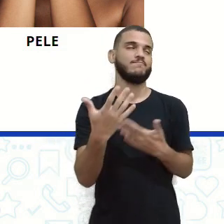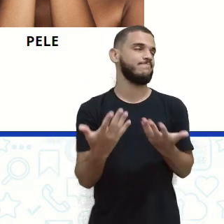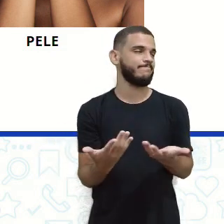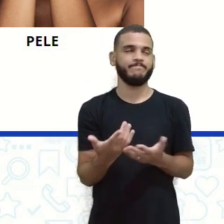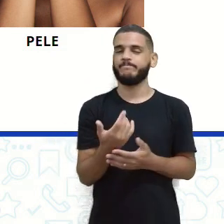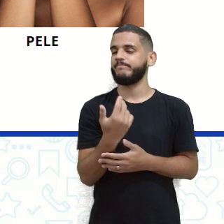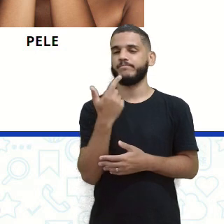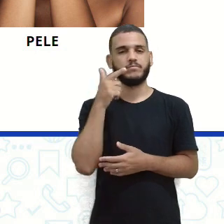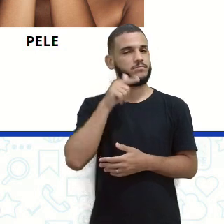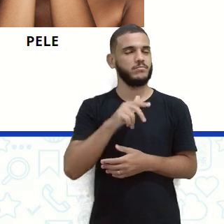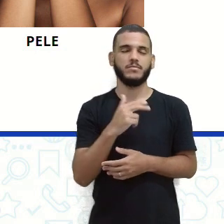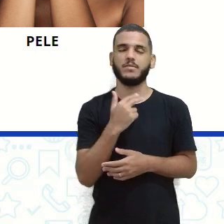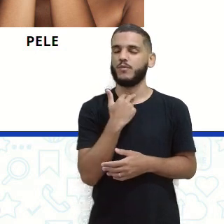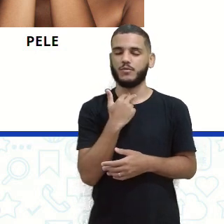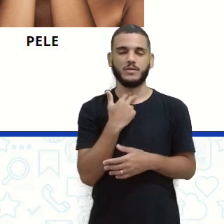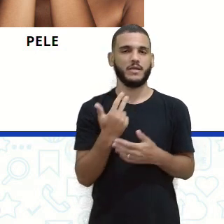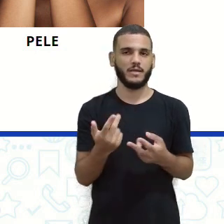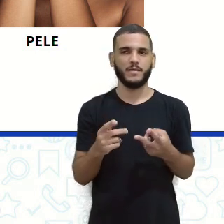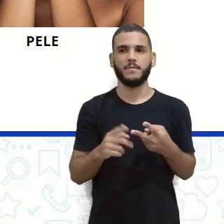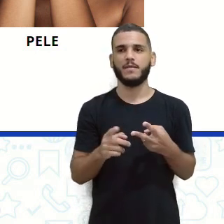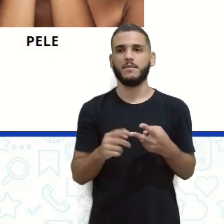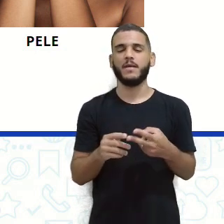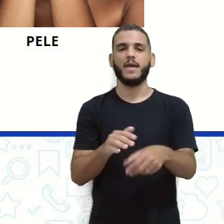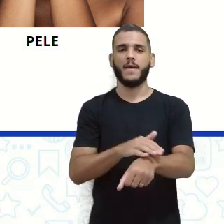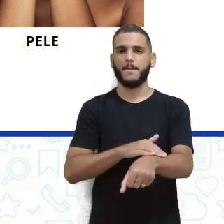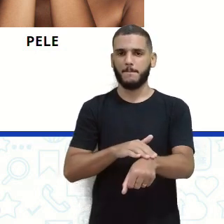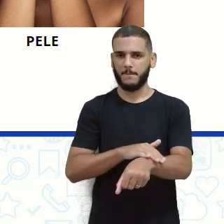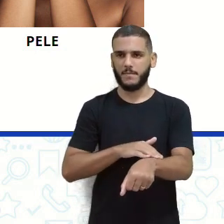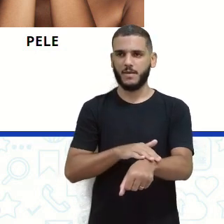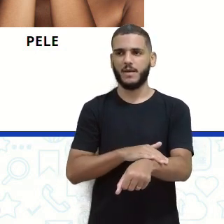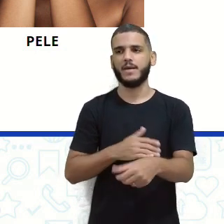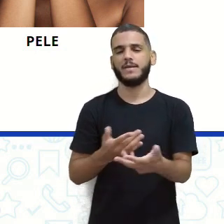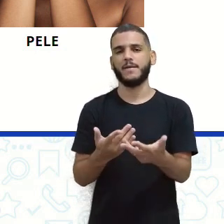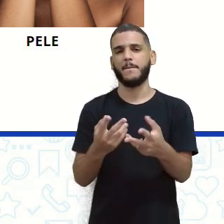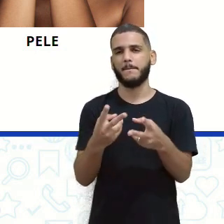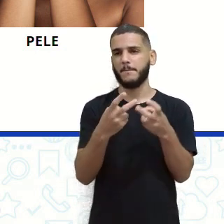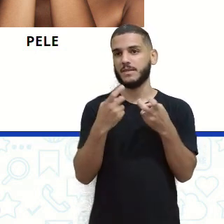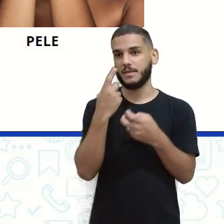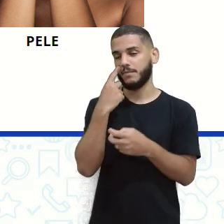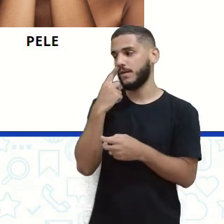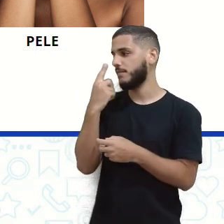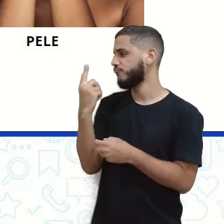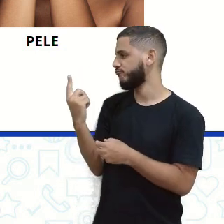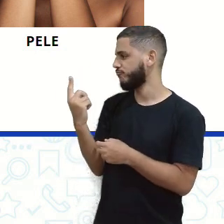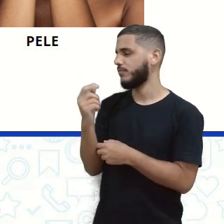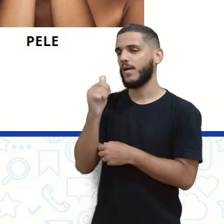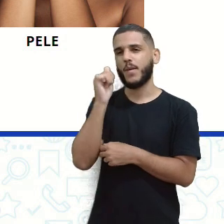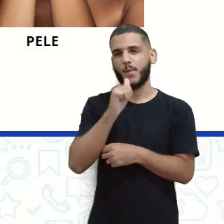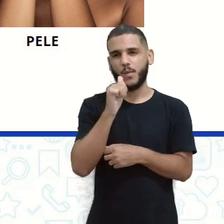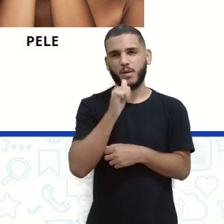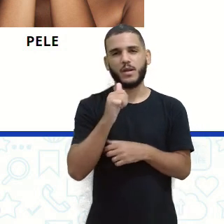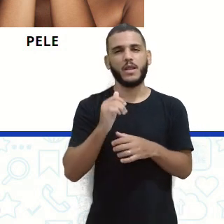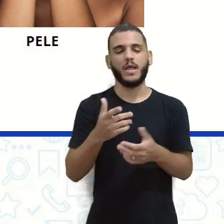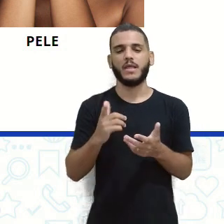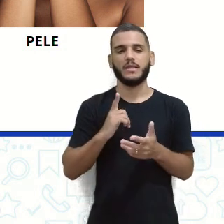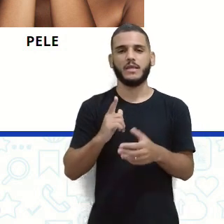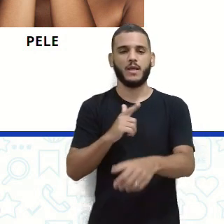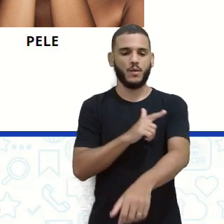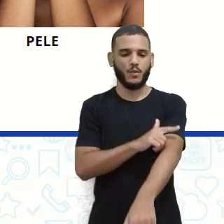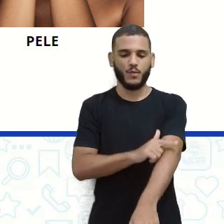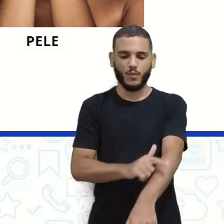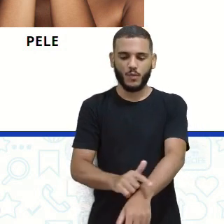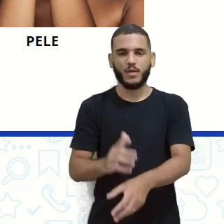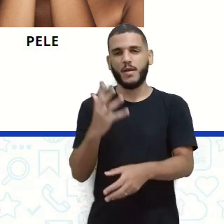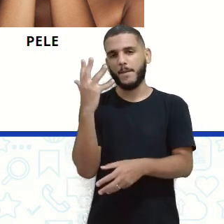ser difusa quando a luz bater lá. Na nossa pele também. A gente está vendo aí uma pele de uma mulher, uma pele lisa, bonita, né, professora?